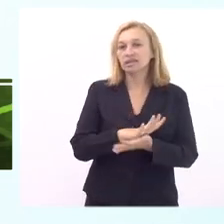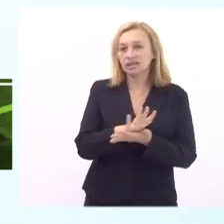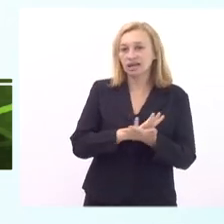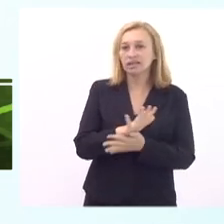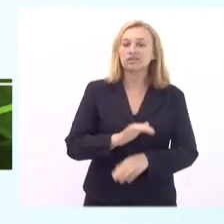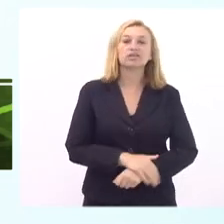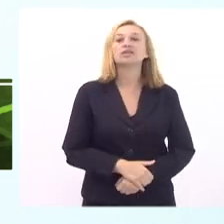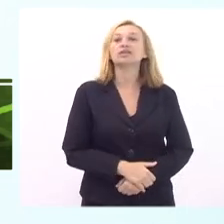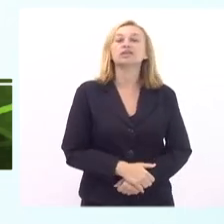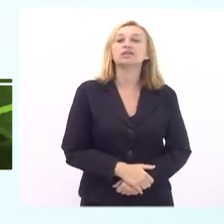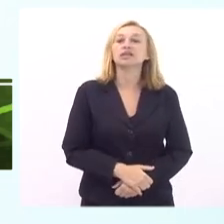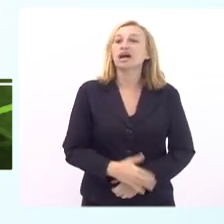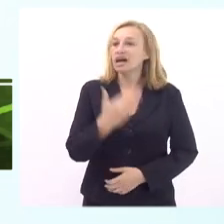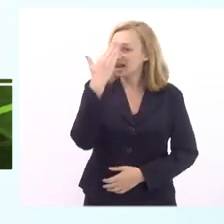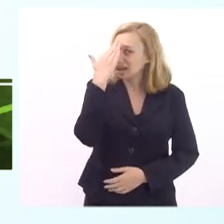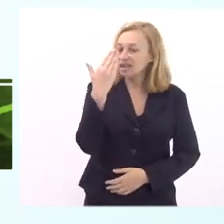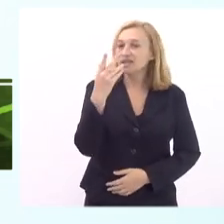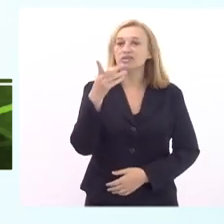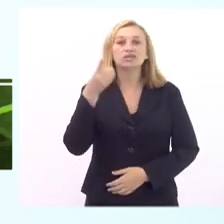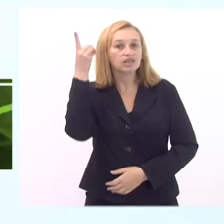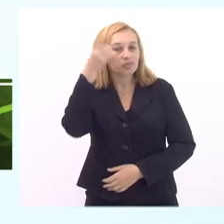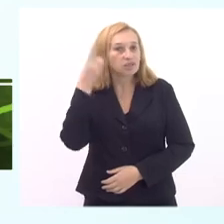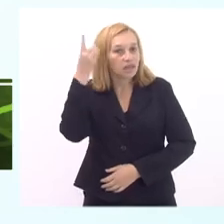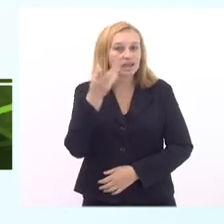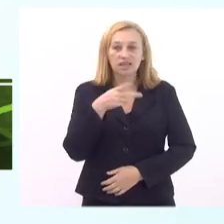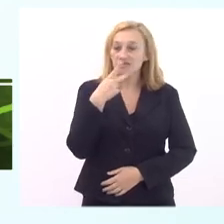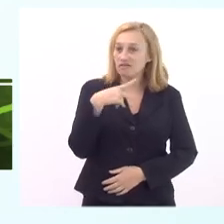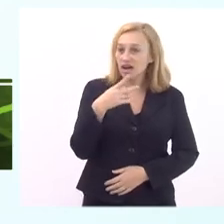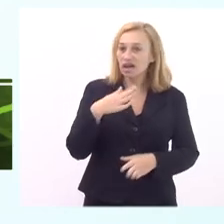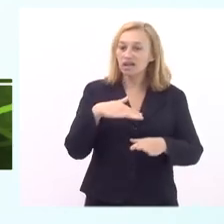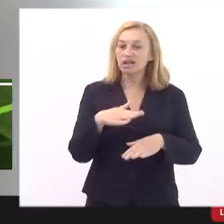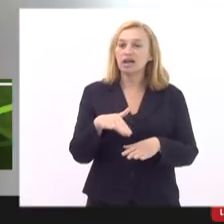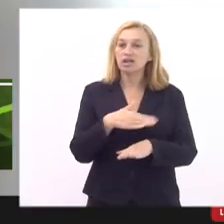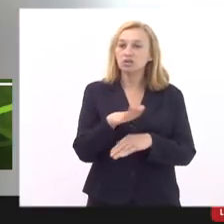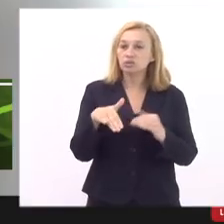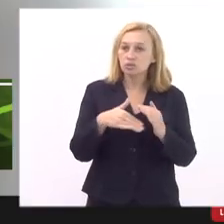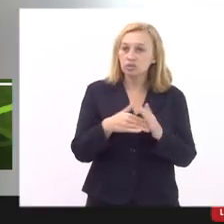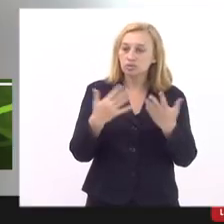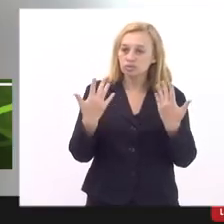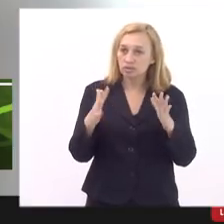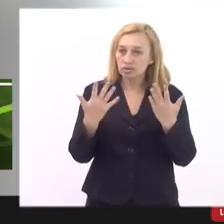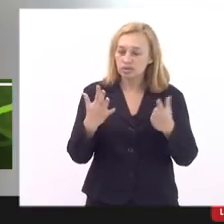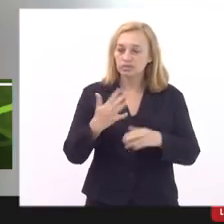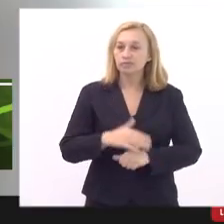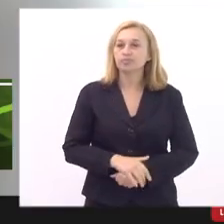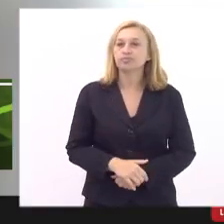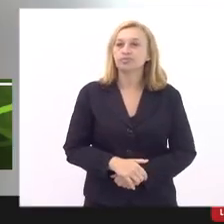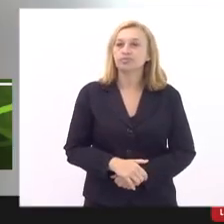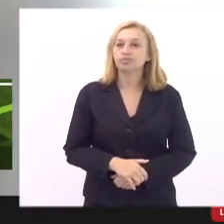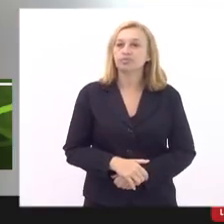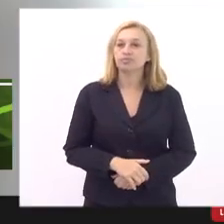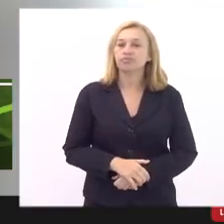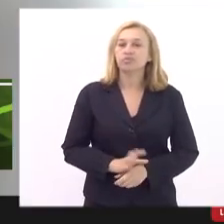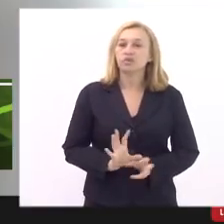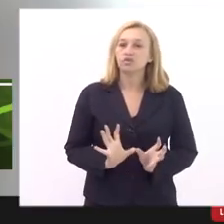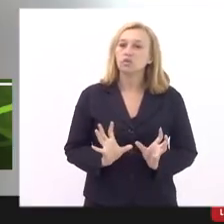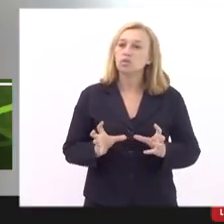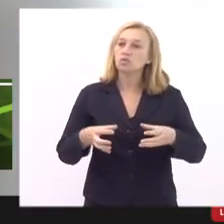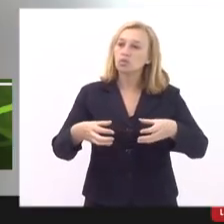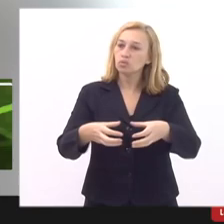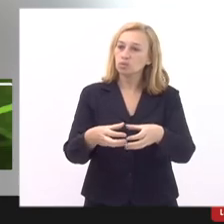Agradeço deputado a palavra saúdo a todos que estão compondo essa